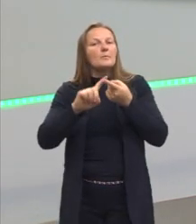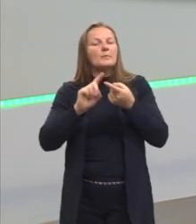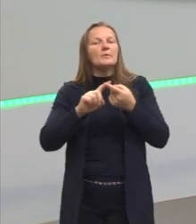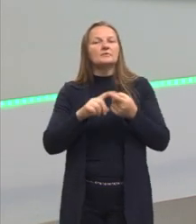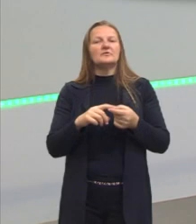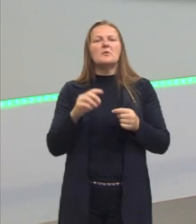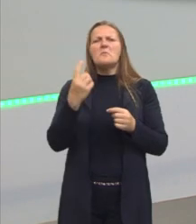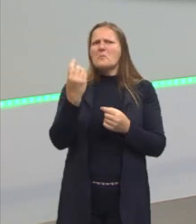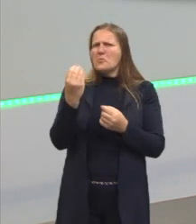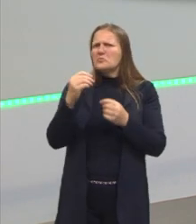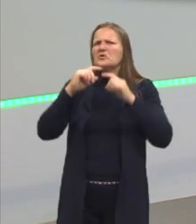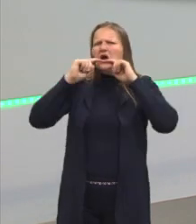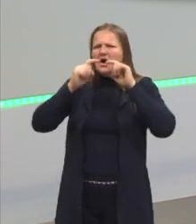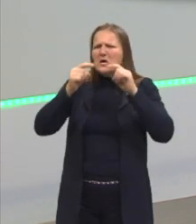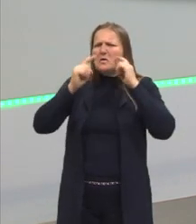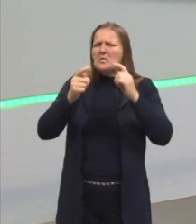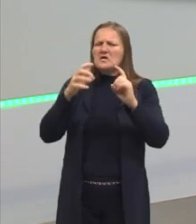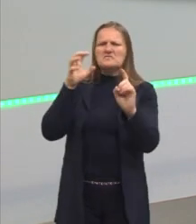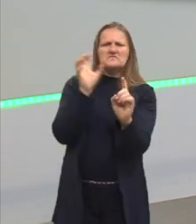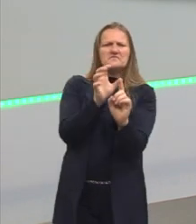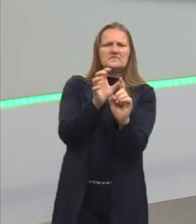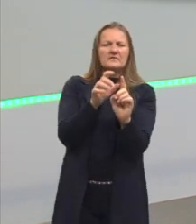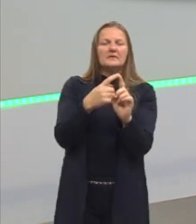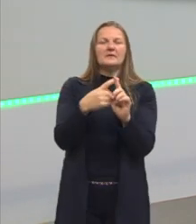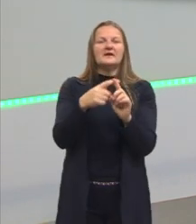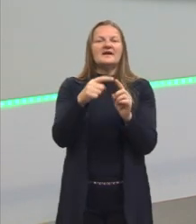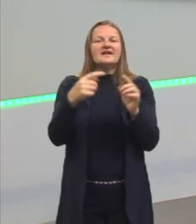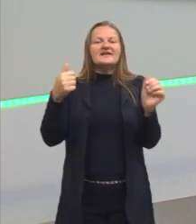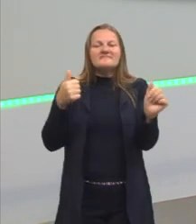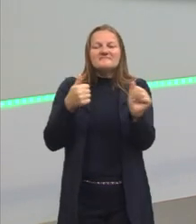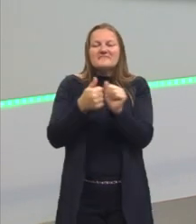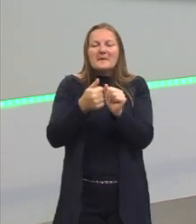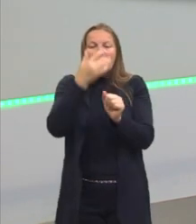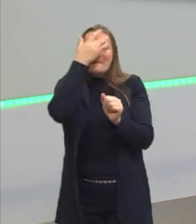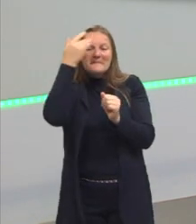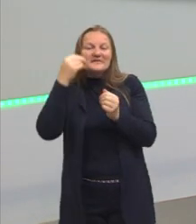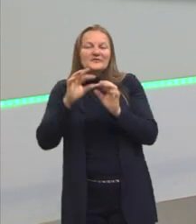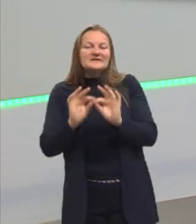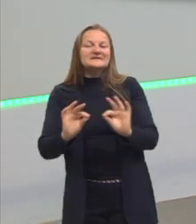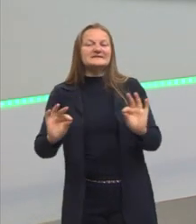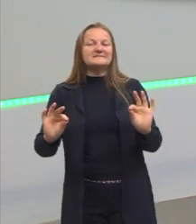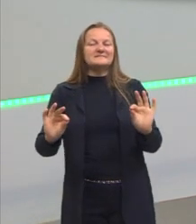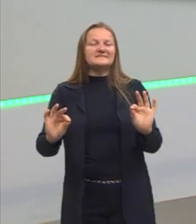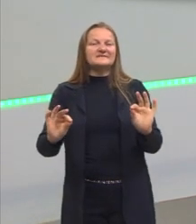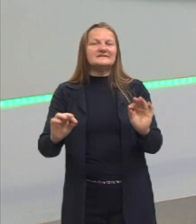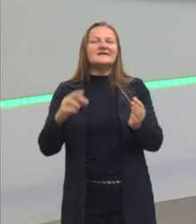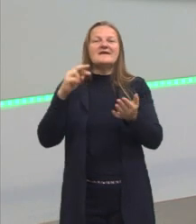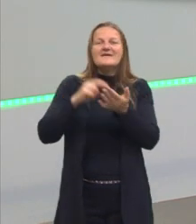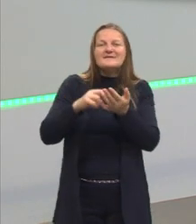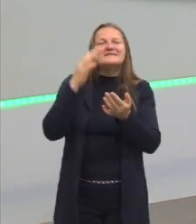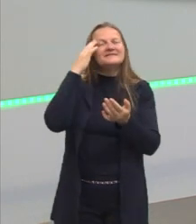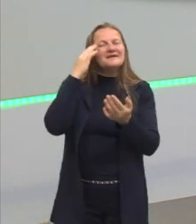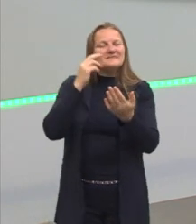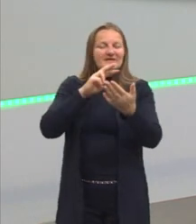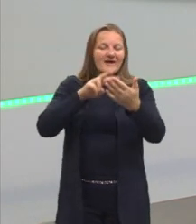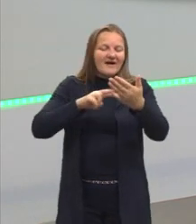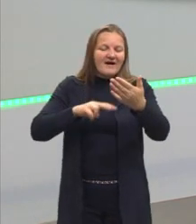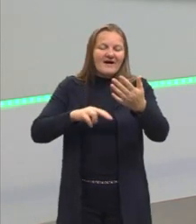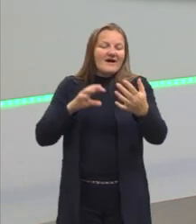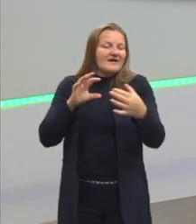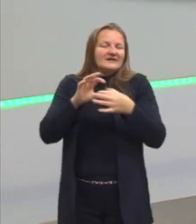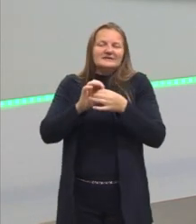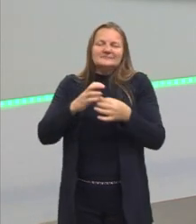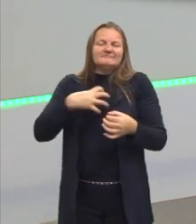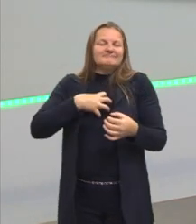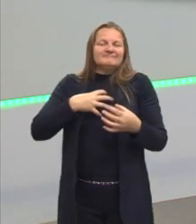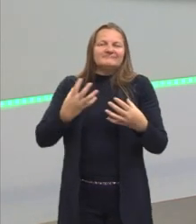criticado. Não, ele aproxima a língua das pessoas que realmente estão fazendo parte do romance que ele está